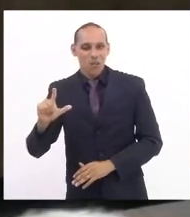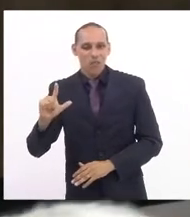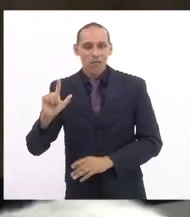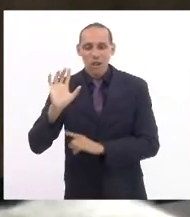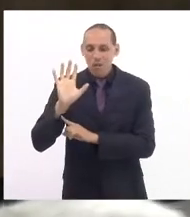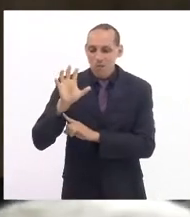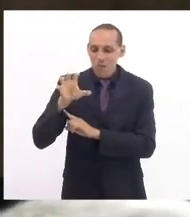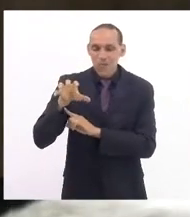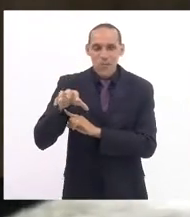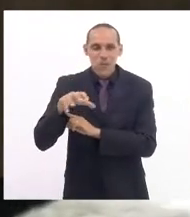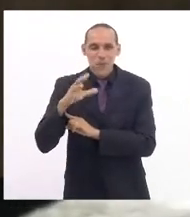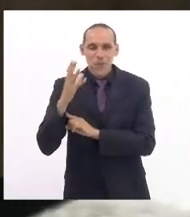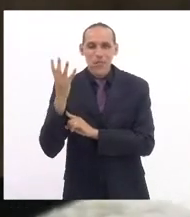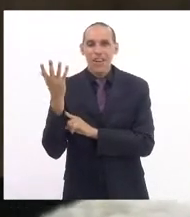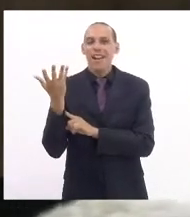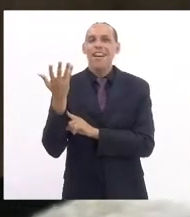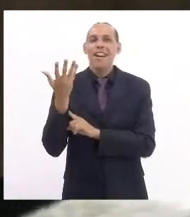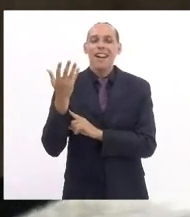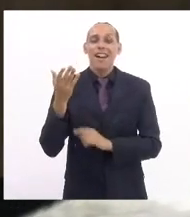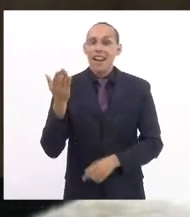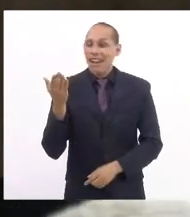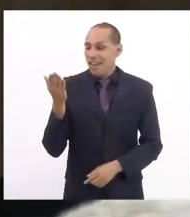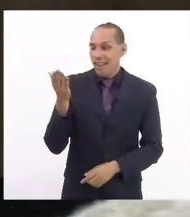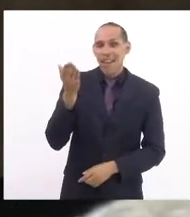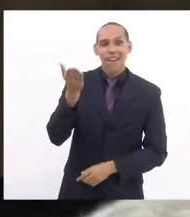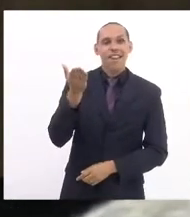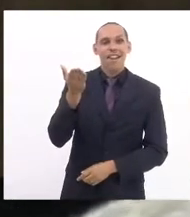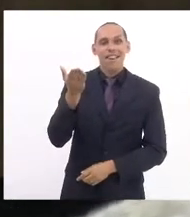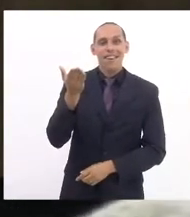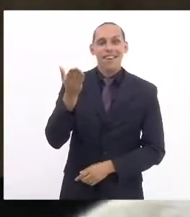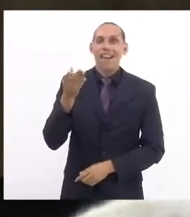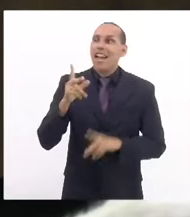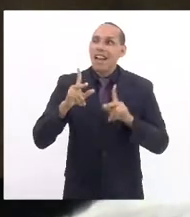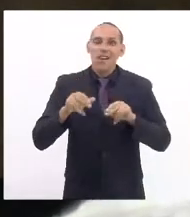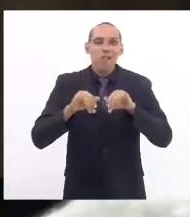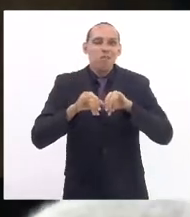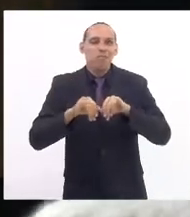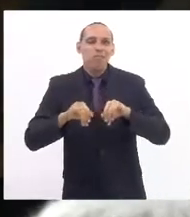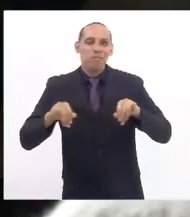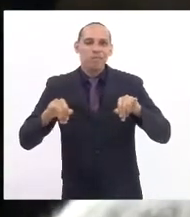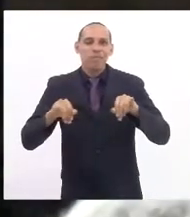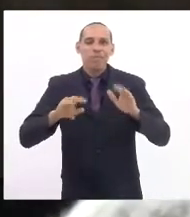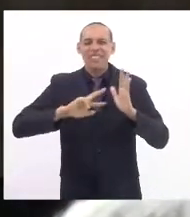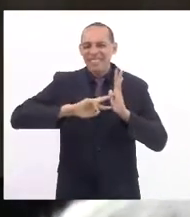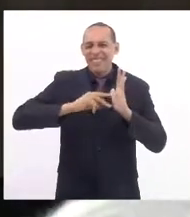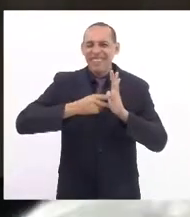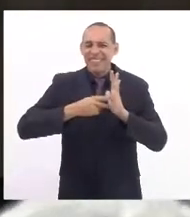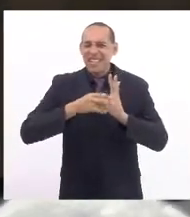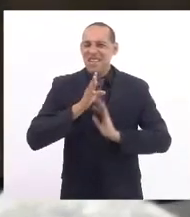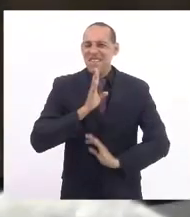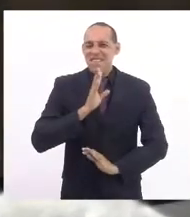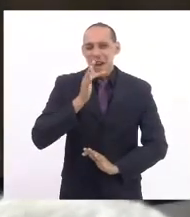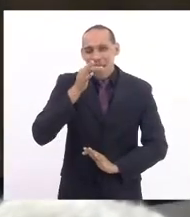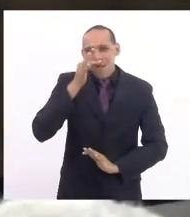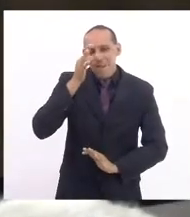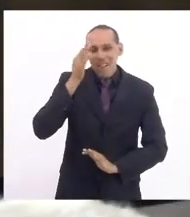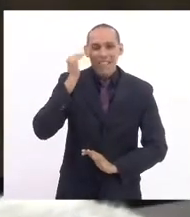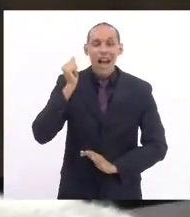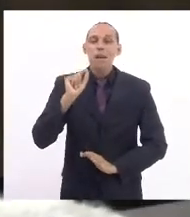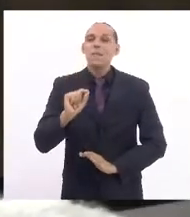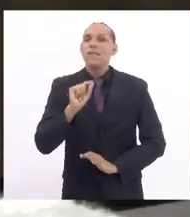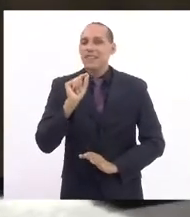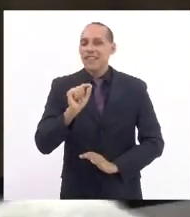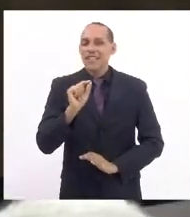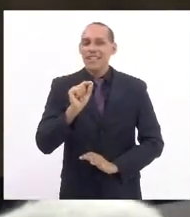uma mensagem e esse girassol significa realmente para quem conhece as flores, muito mais